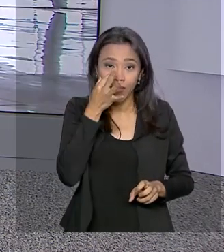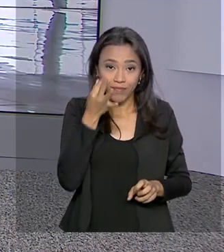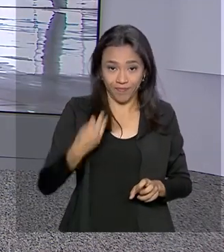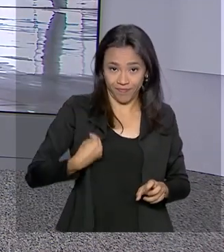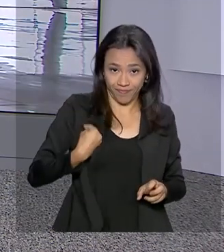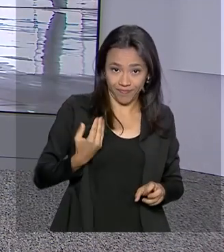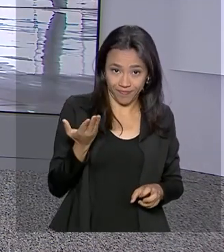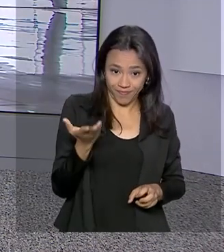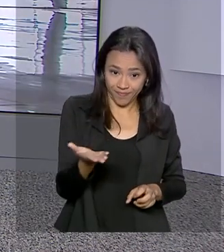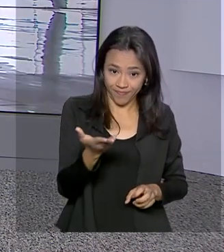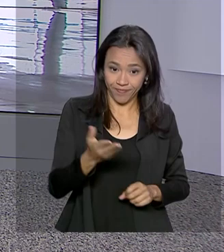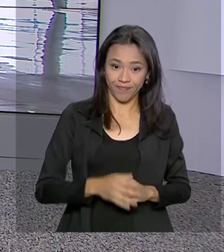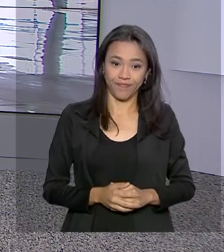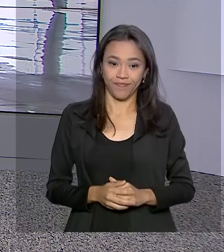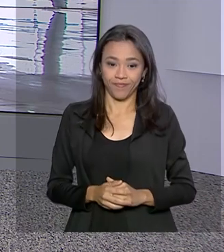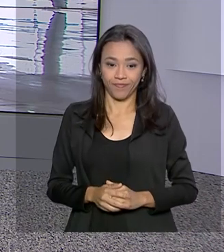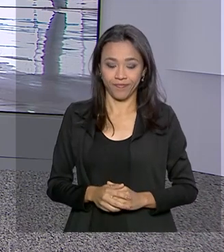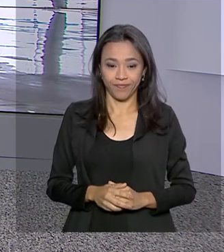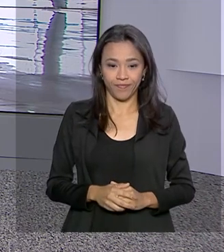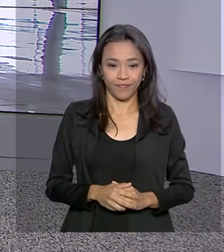Holanda. Olá, Luciana.